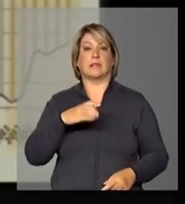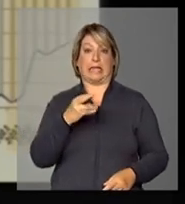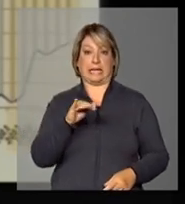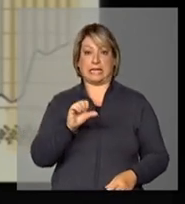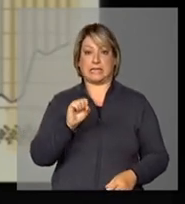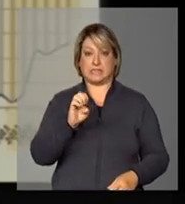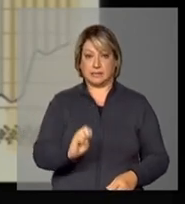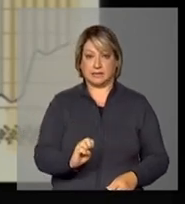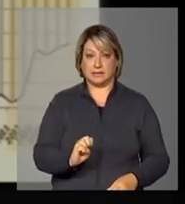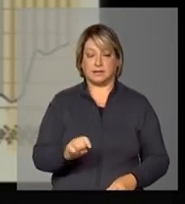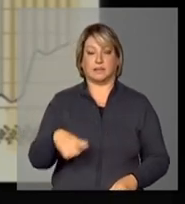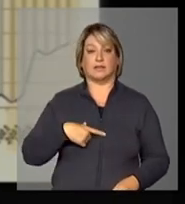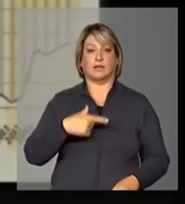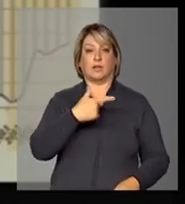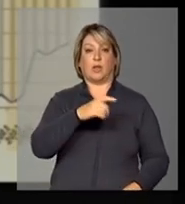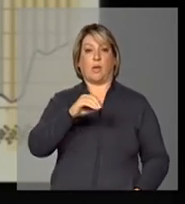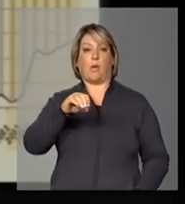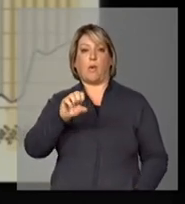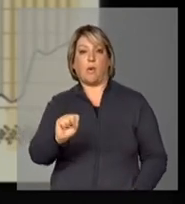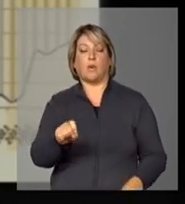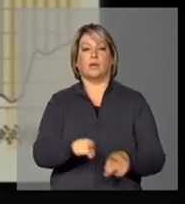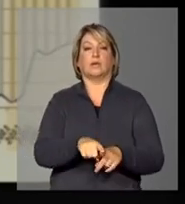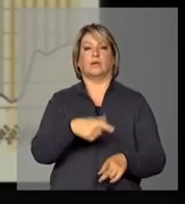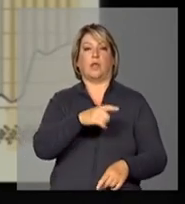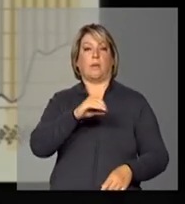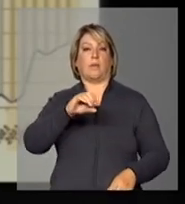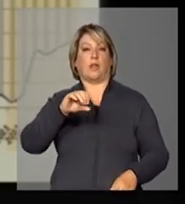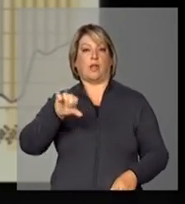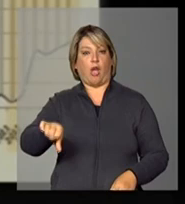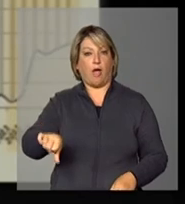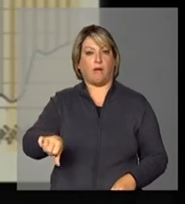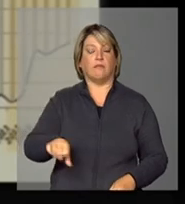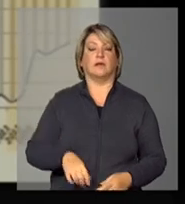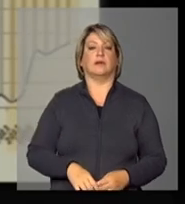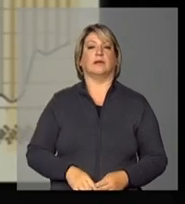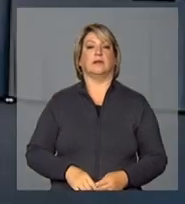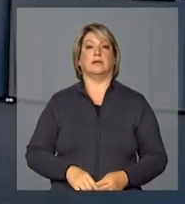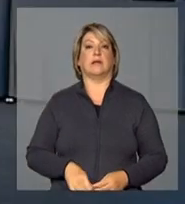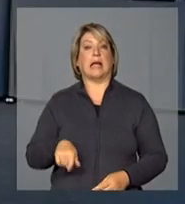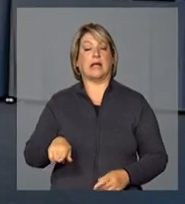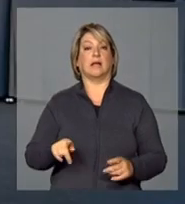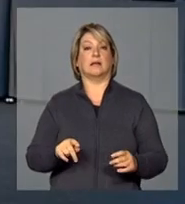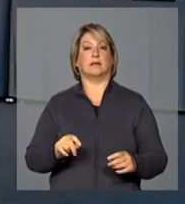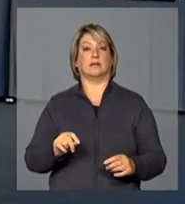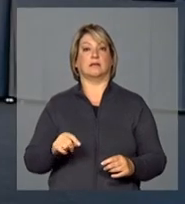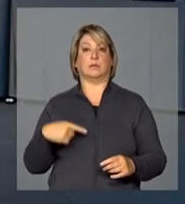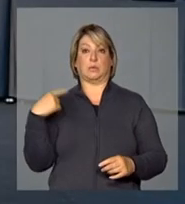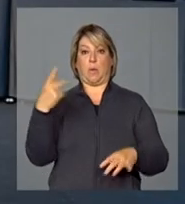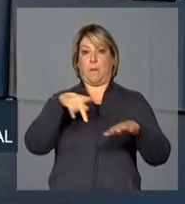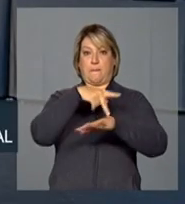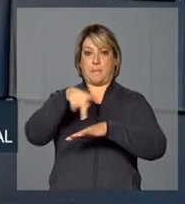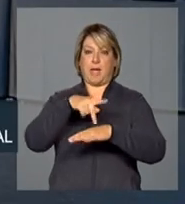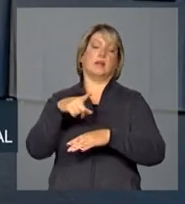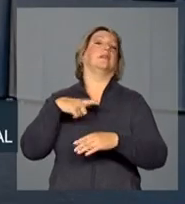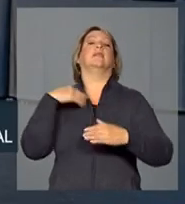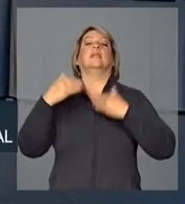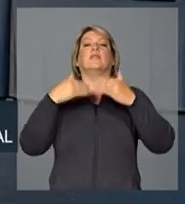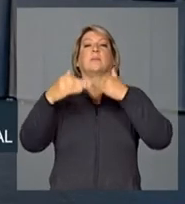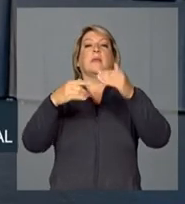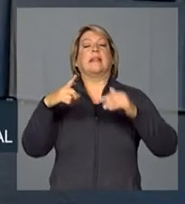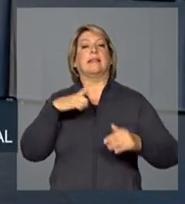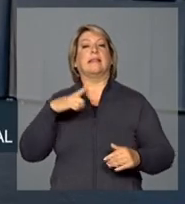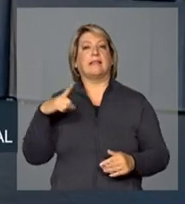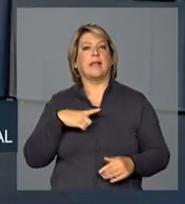crise de 2008 para 2009, as economias em desenvolvimento têm um